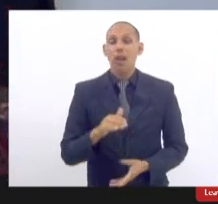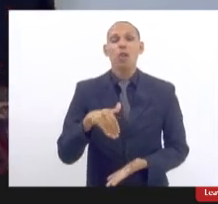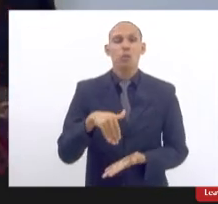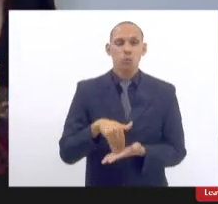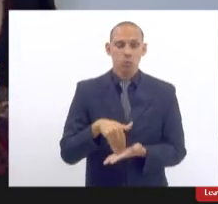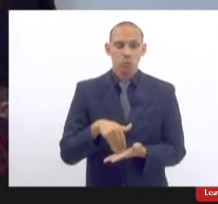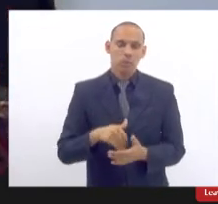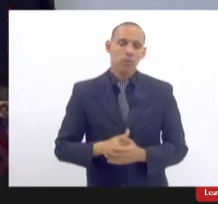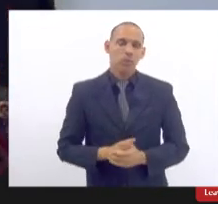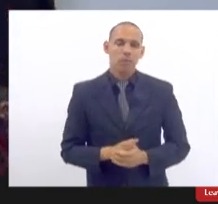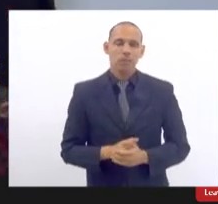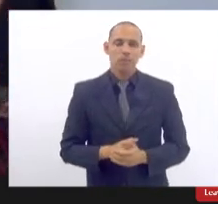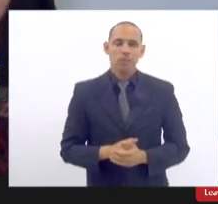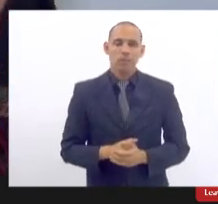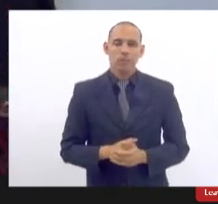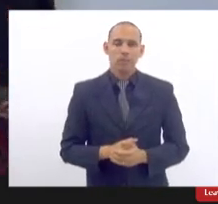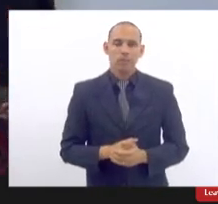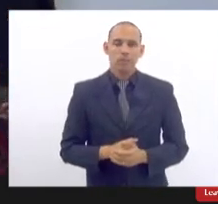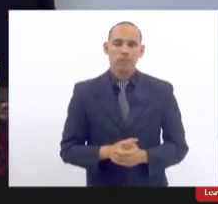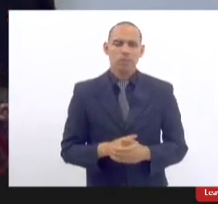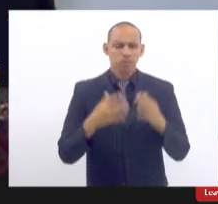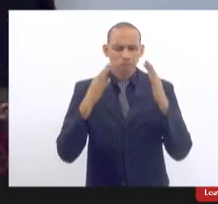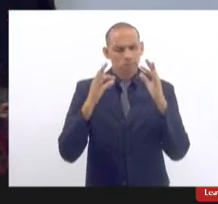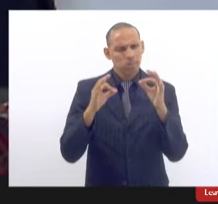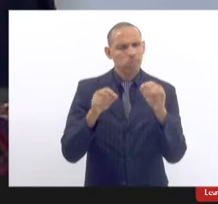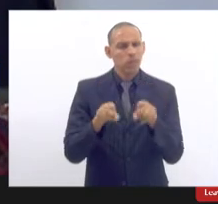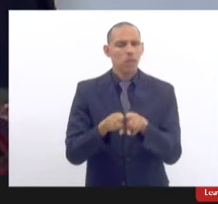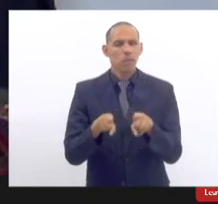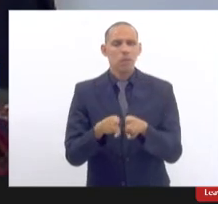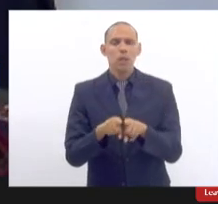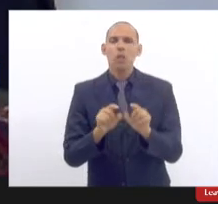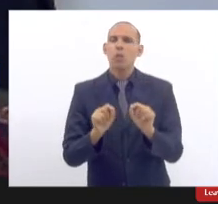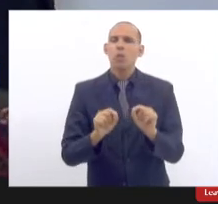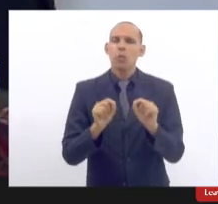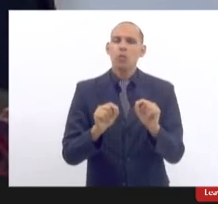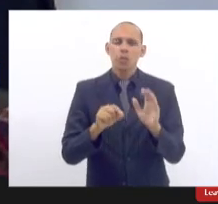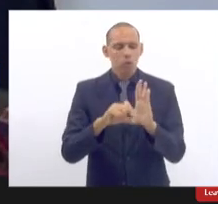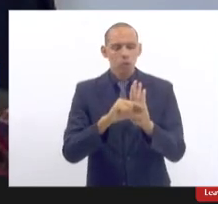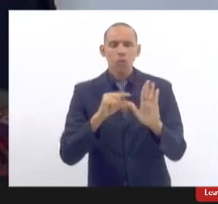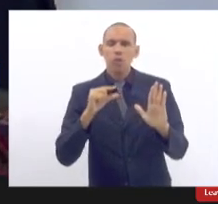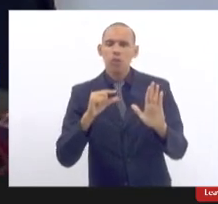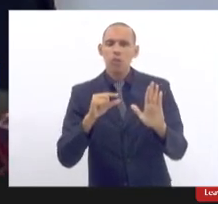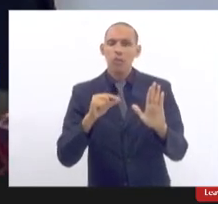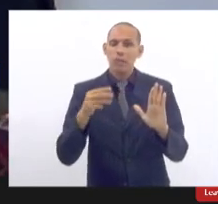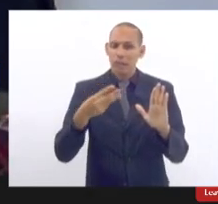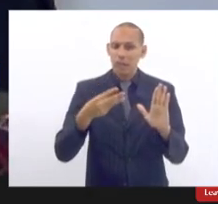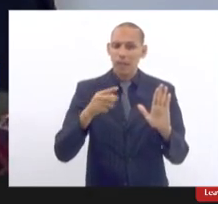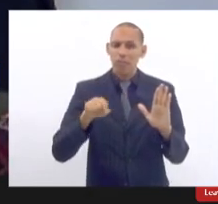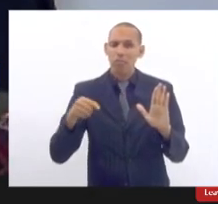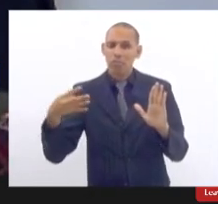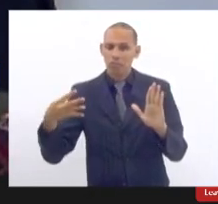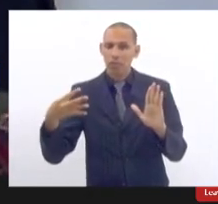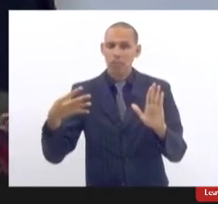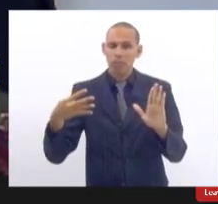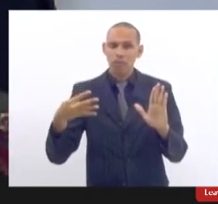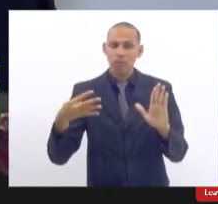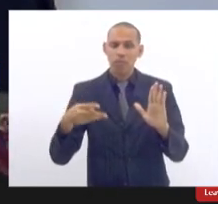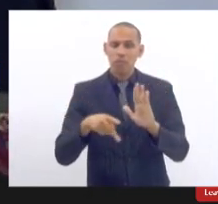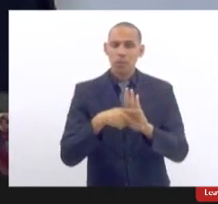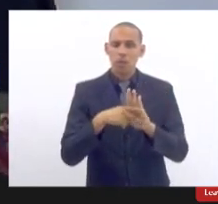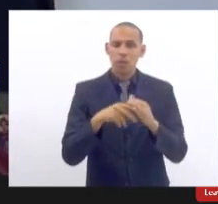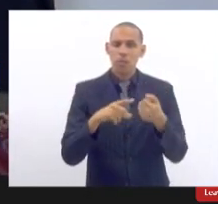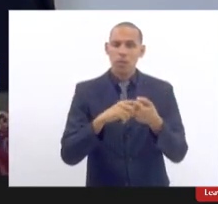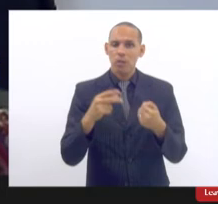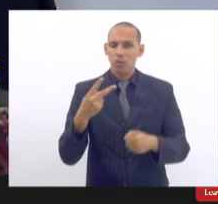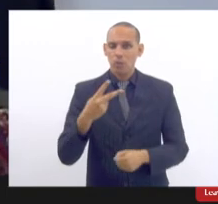também tem me chamou atenção os incisos 3 e 4 do artigo